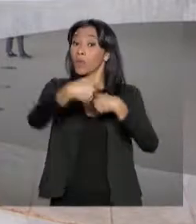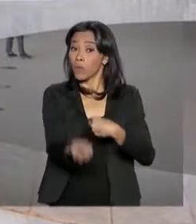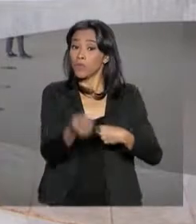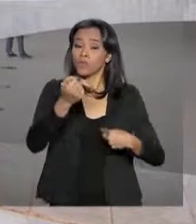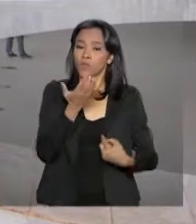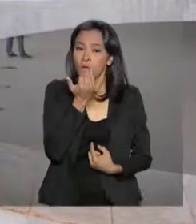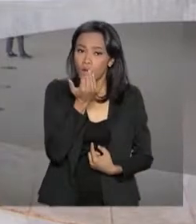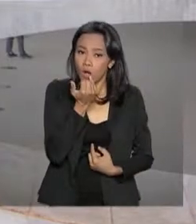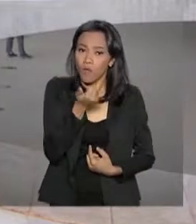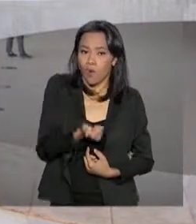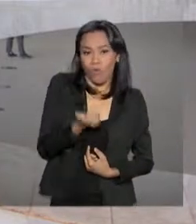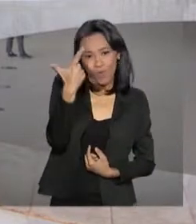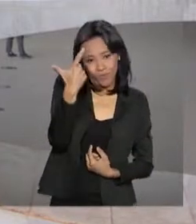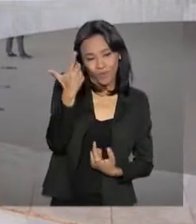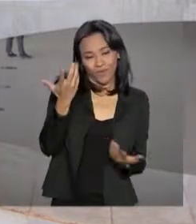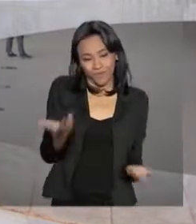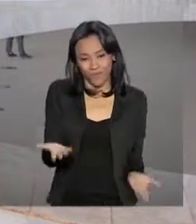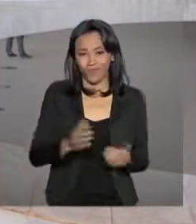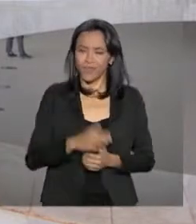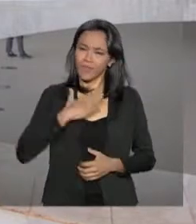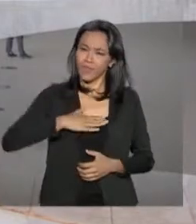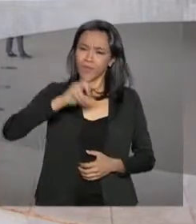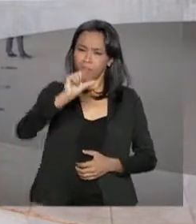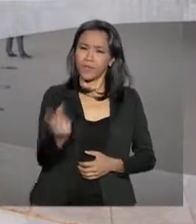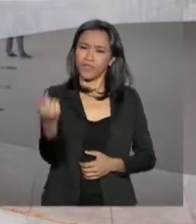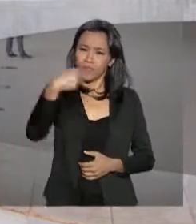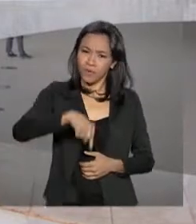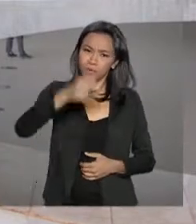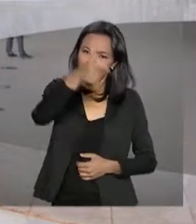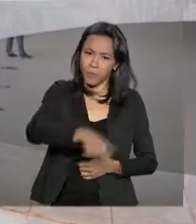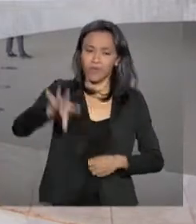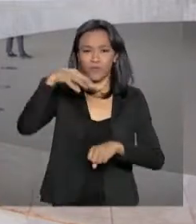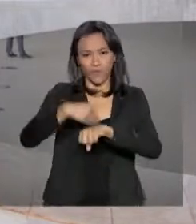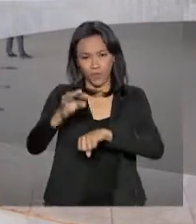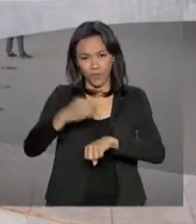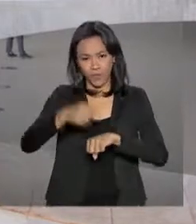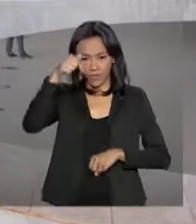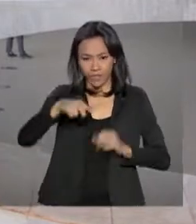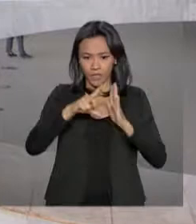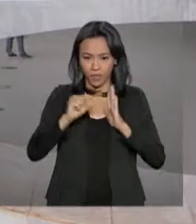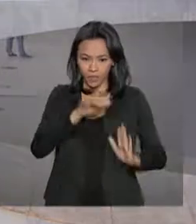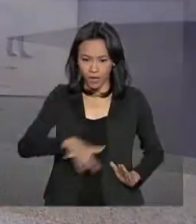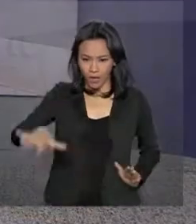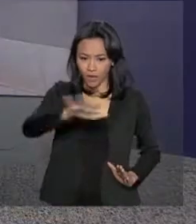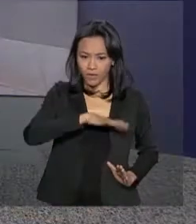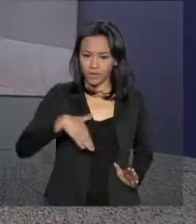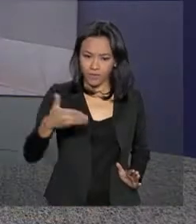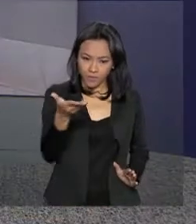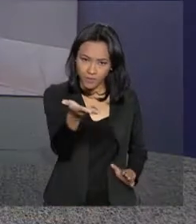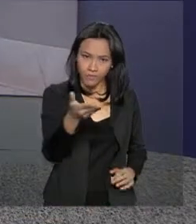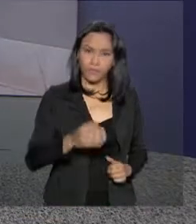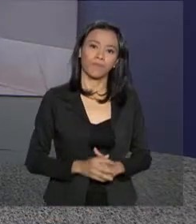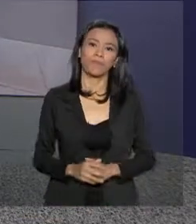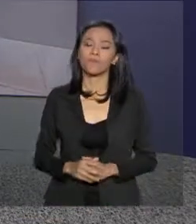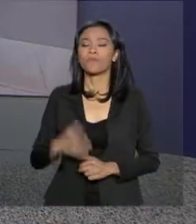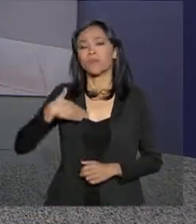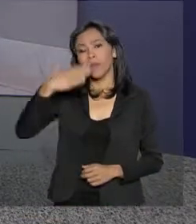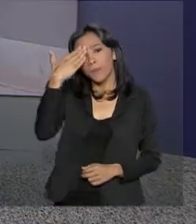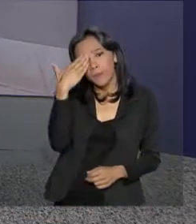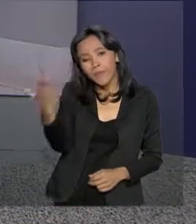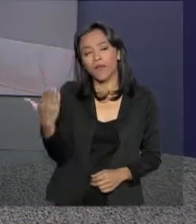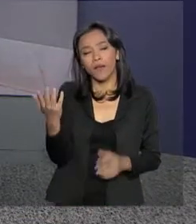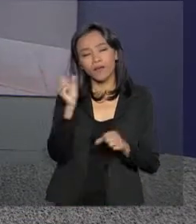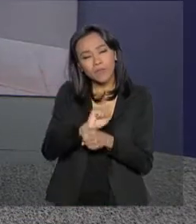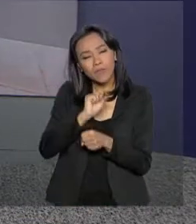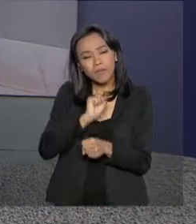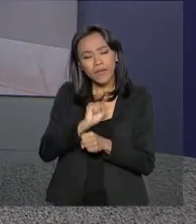Palácio do Itamaraty. Renata, a gente volta a qualquer momento com mais informações aqui do Palácio do Planalto. Eu volto com você no estúdio. Obrigada, Lucena.